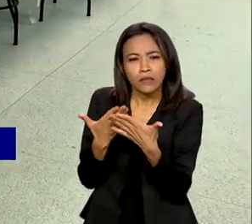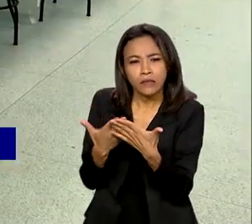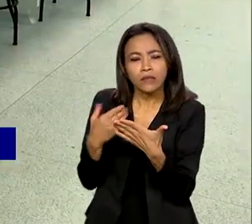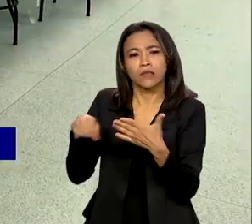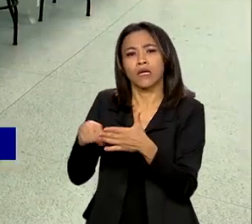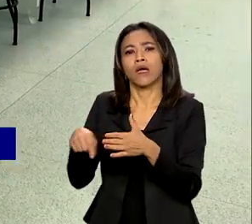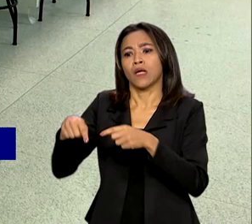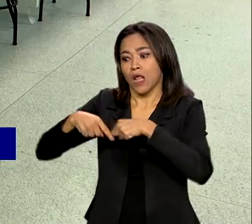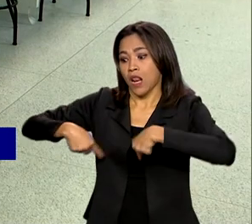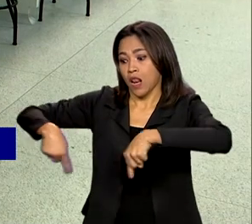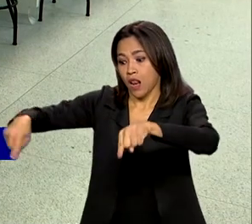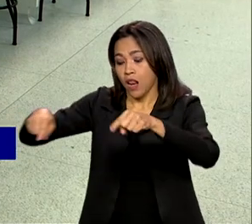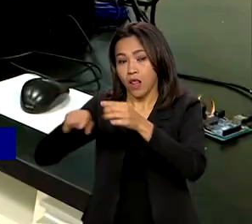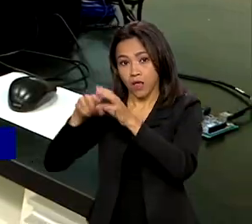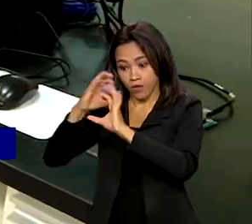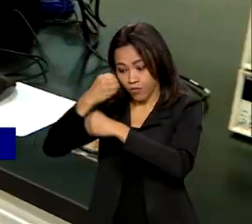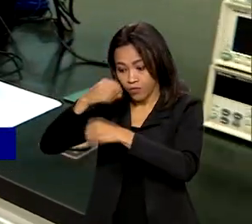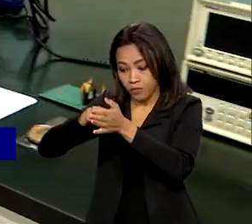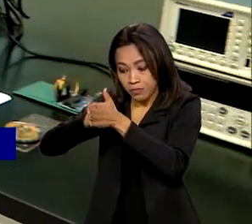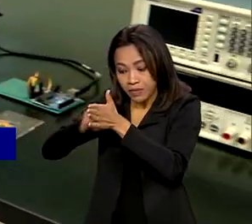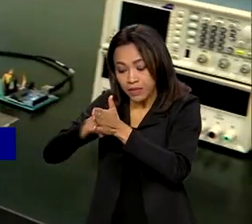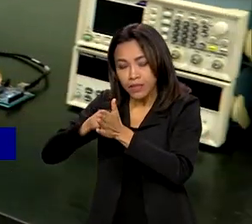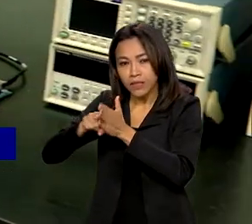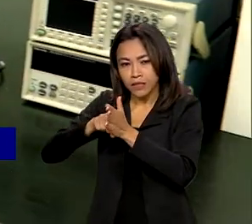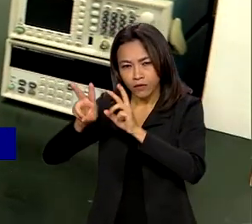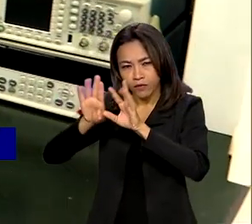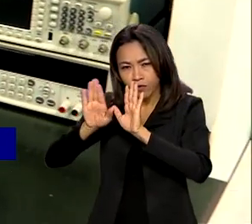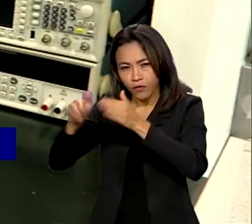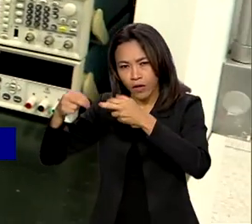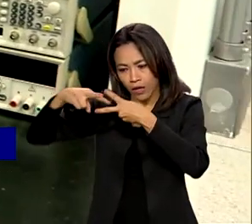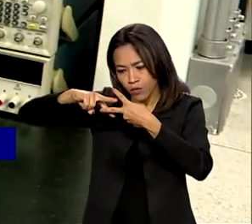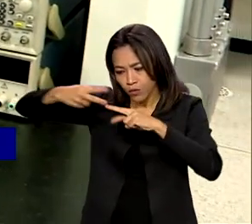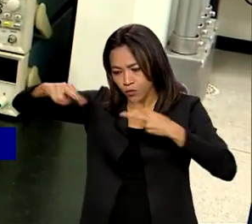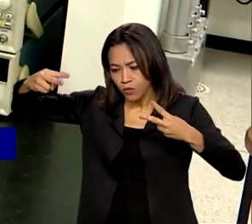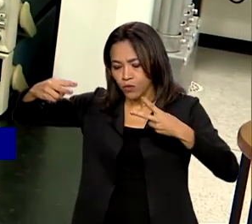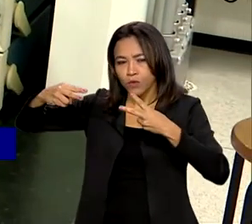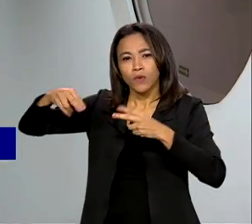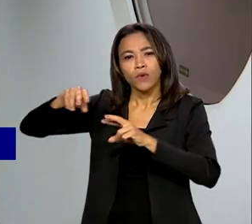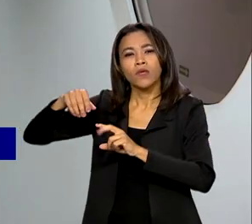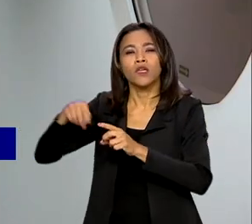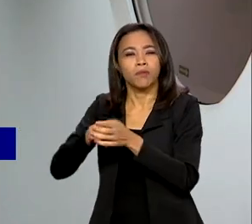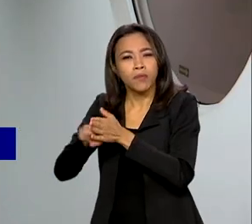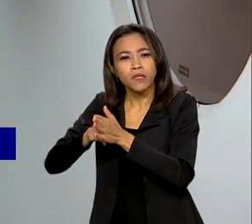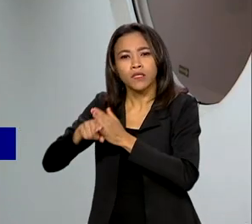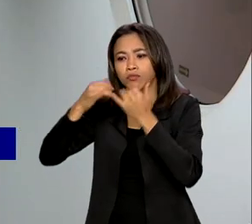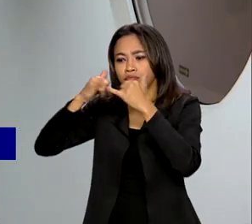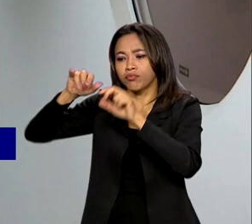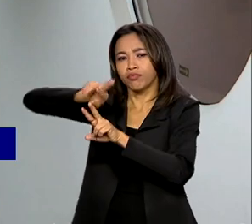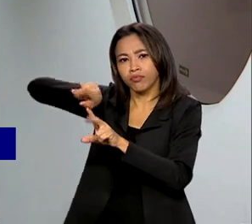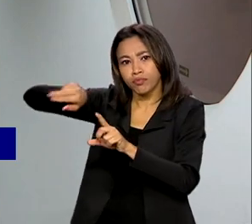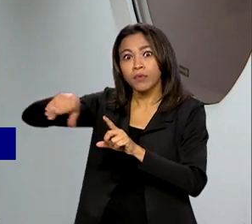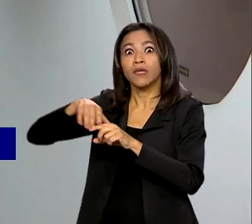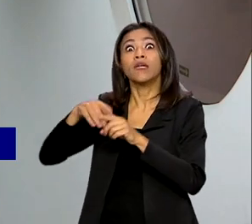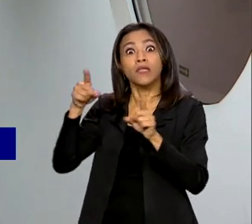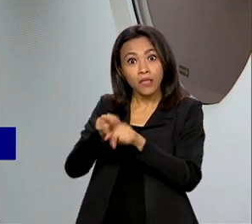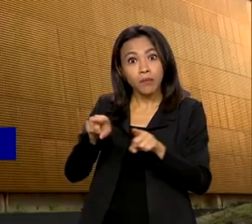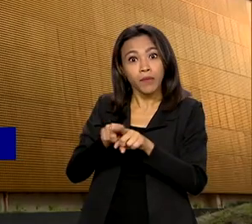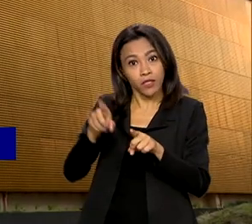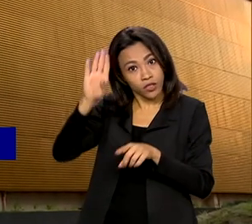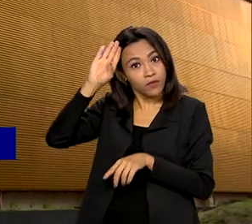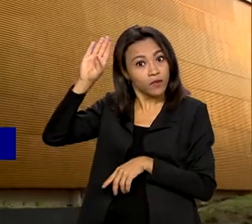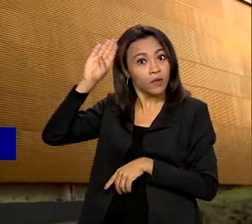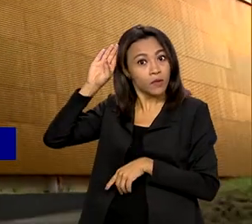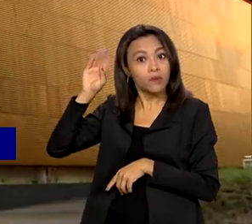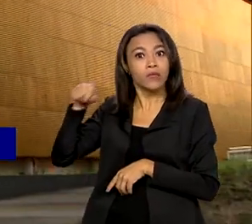pesquisa voltados a áreas como genética e desenvolvimento energético e 20 laboratórios de graduação. Previsto no